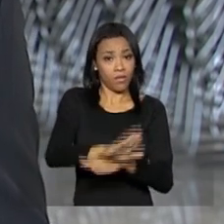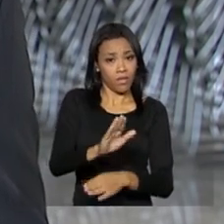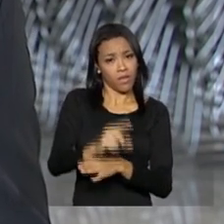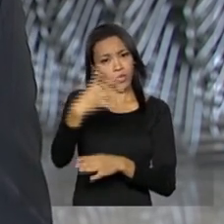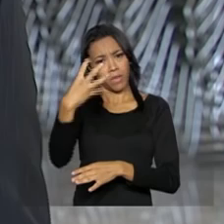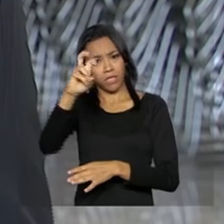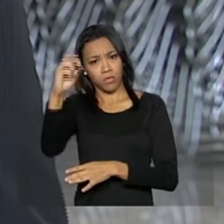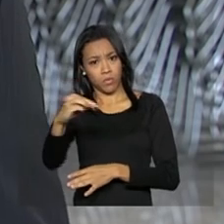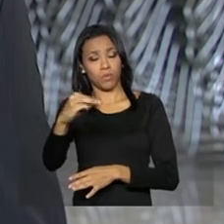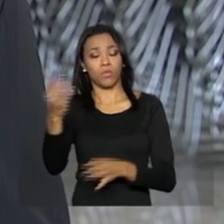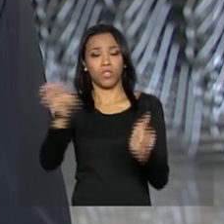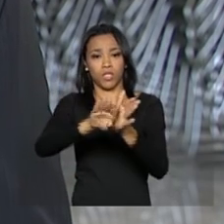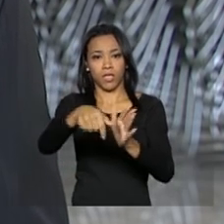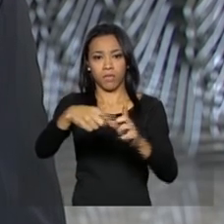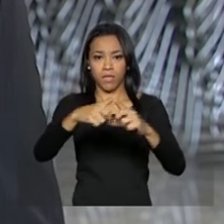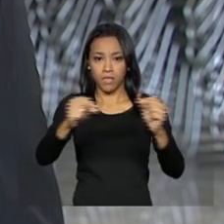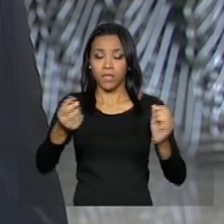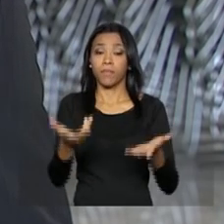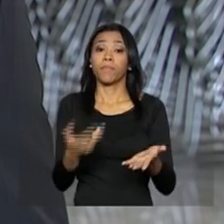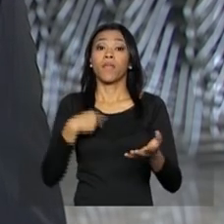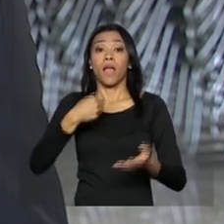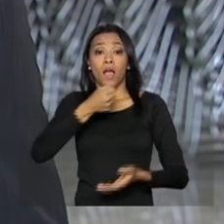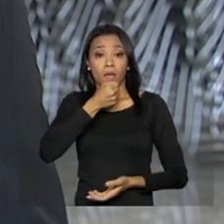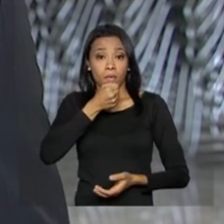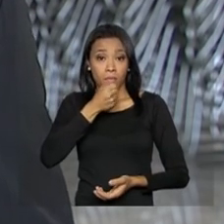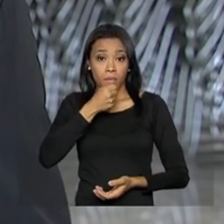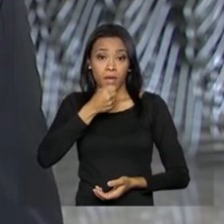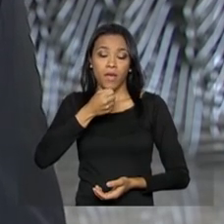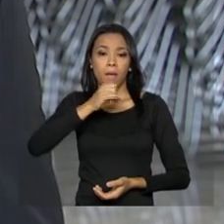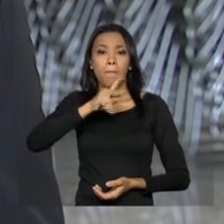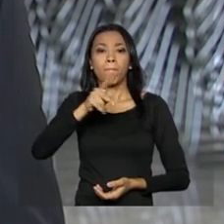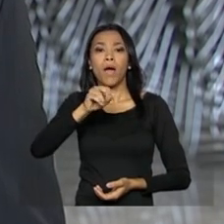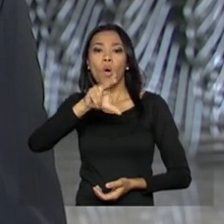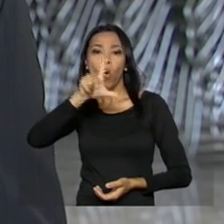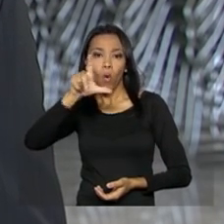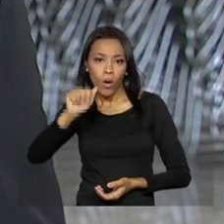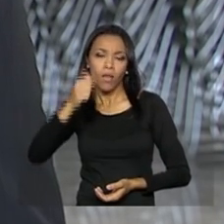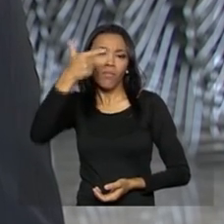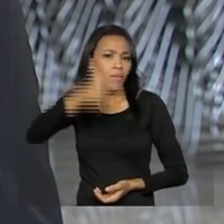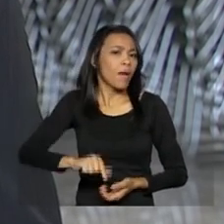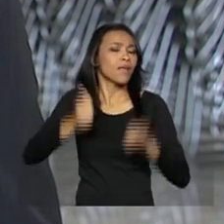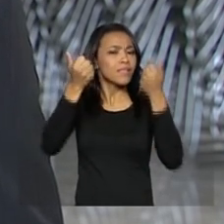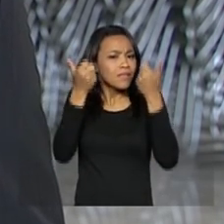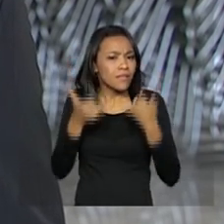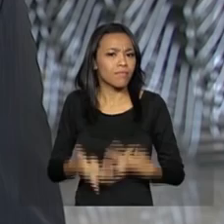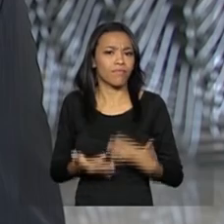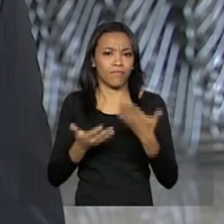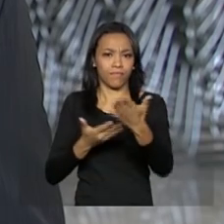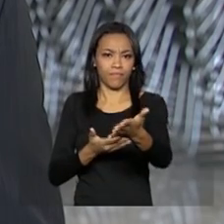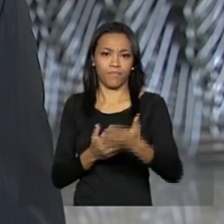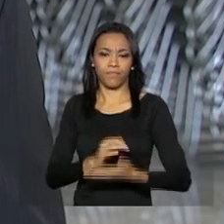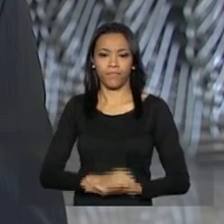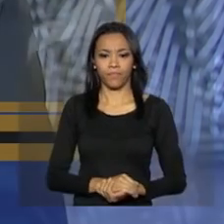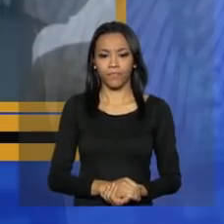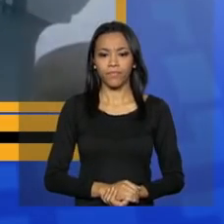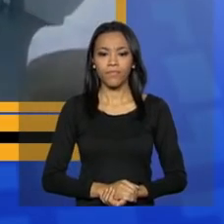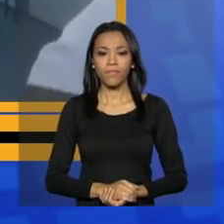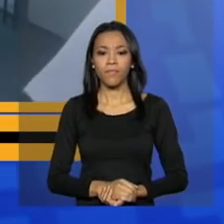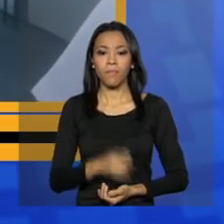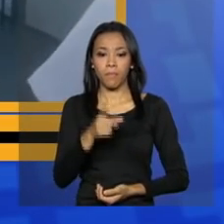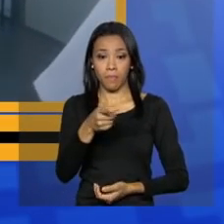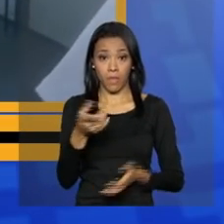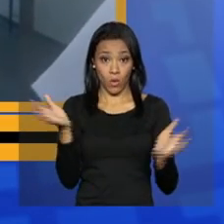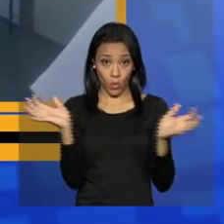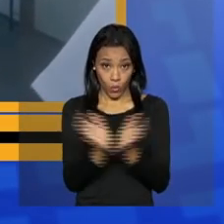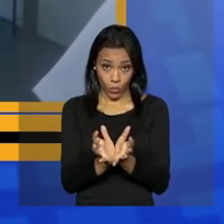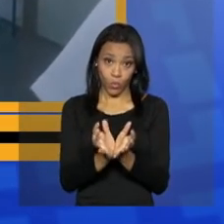retornar aqui para Brasília. A repórter Paola de Hort está em Salvador e tem outras informações. A equipe da